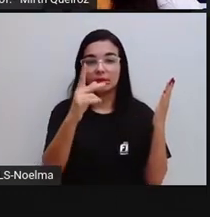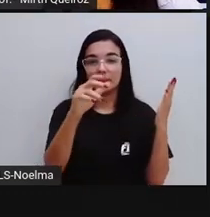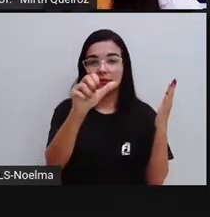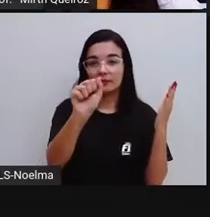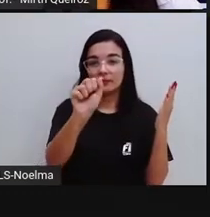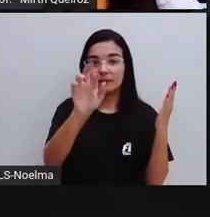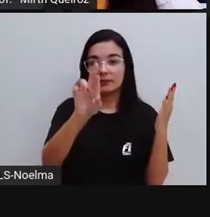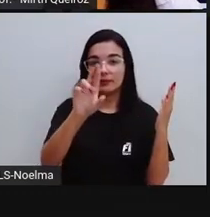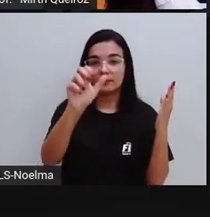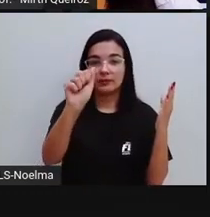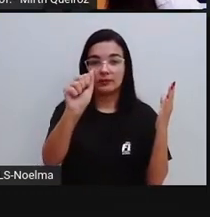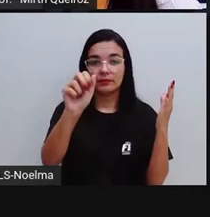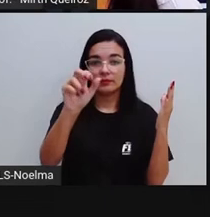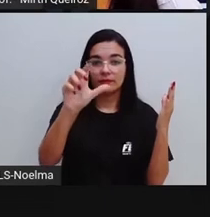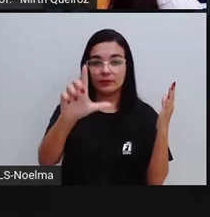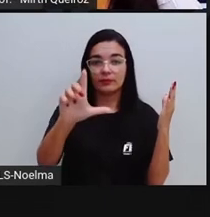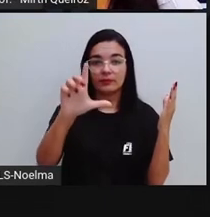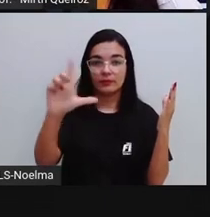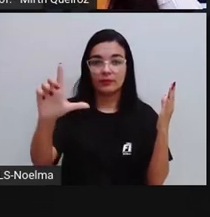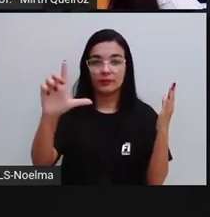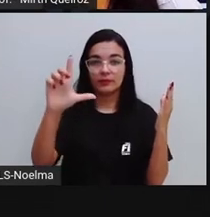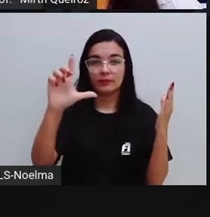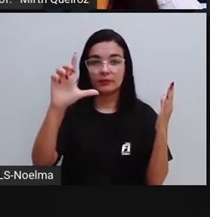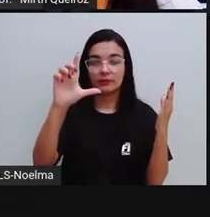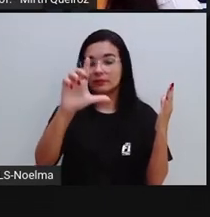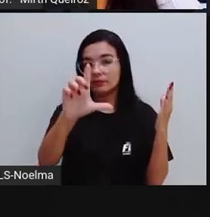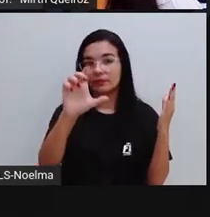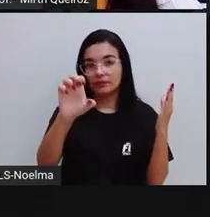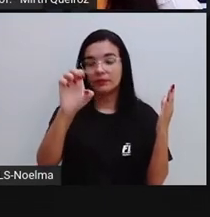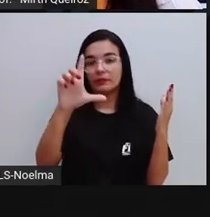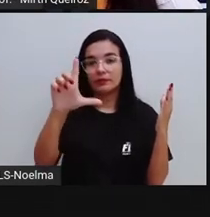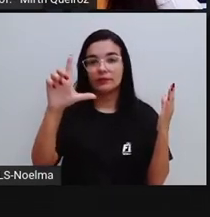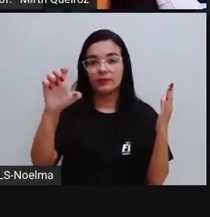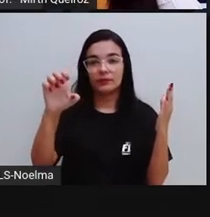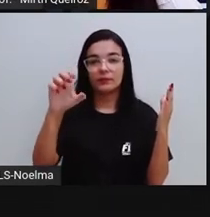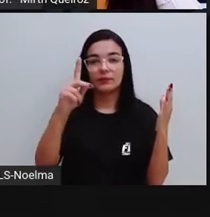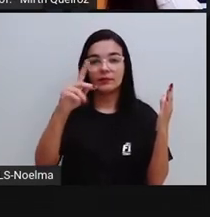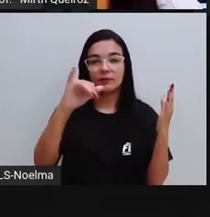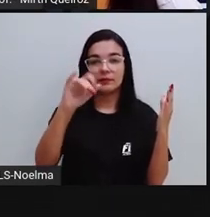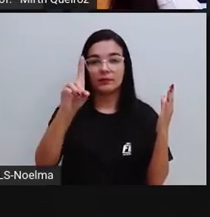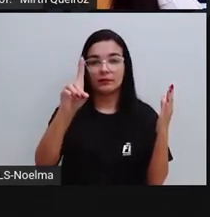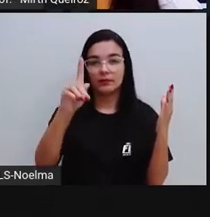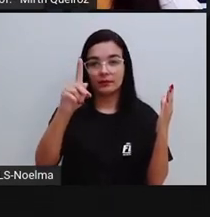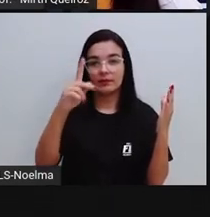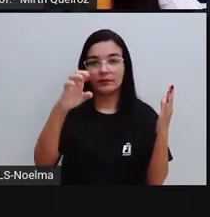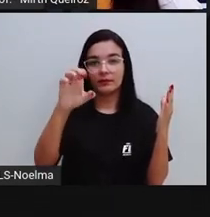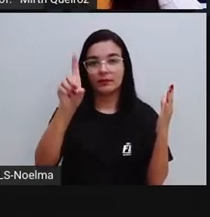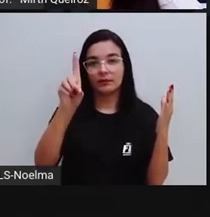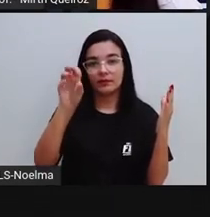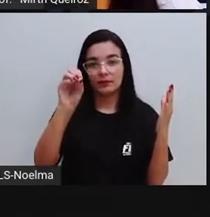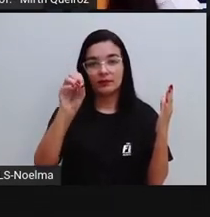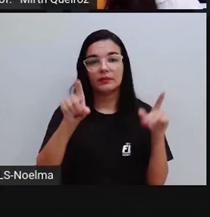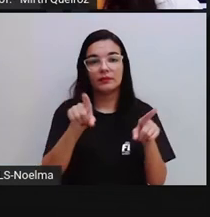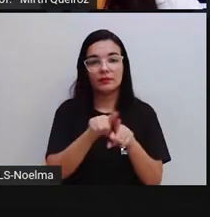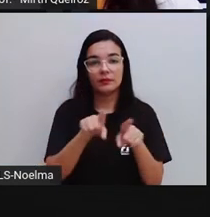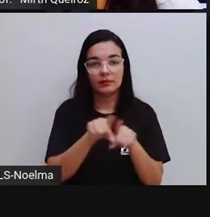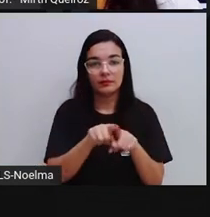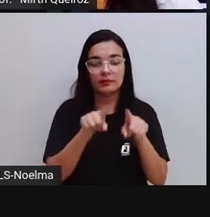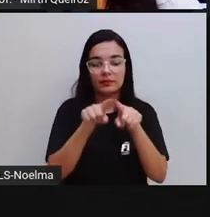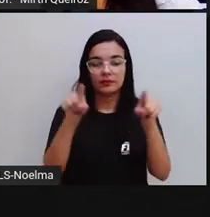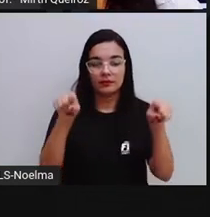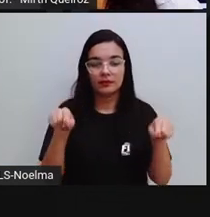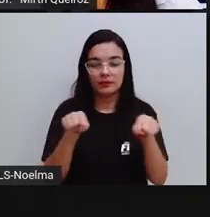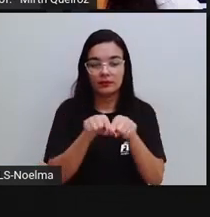paralelepípedo retângulo, né? Que é formado por faces com formato de retângulo. Uma